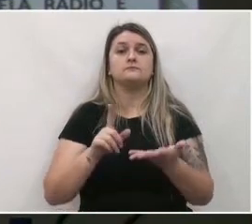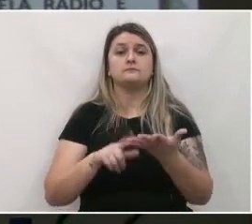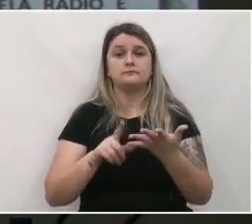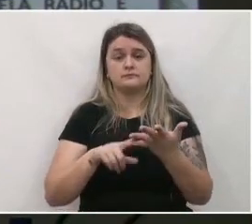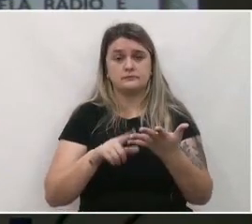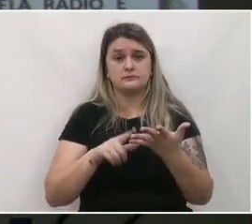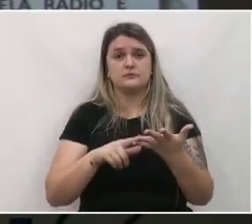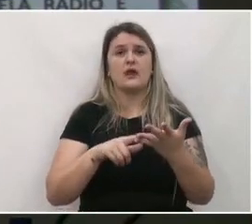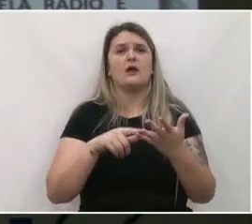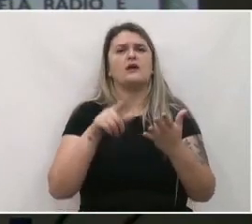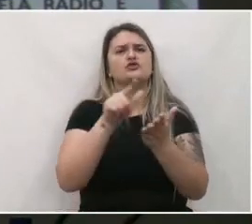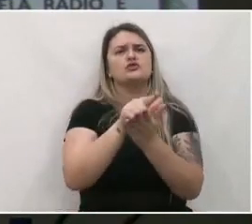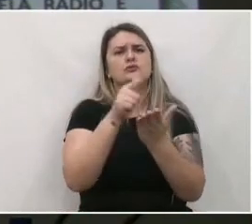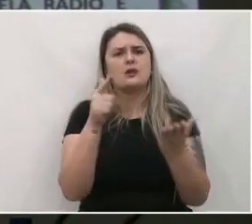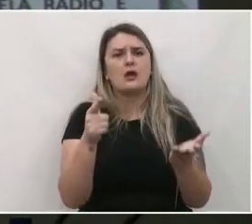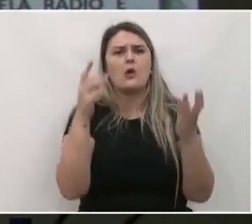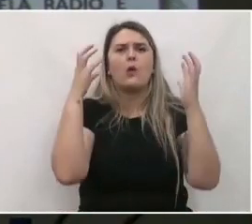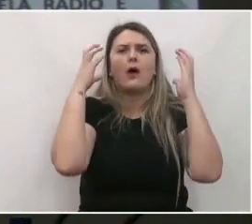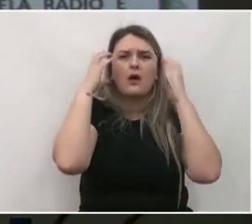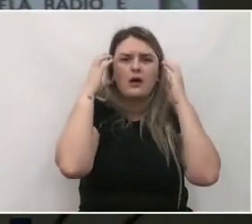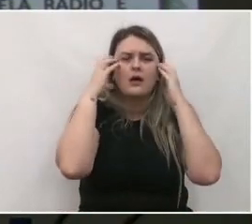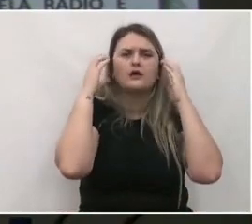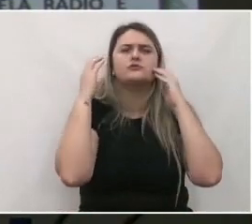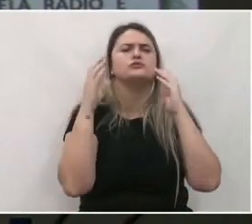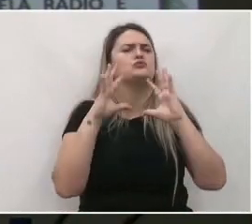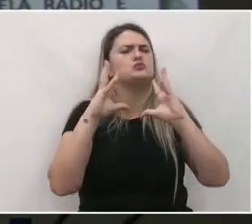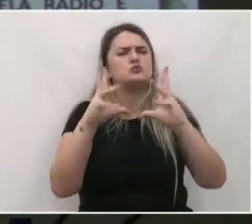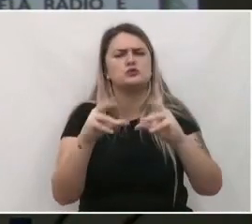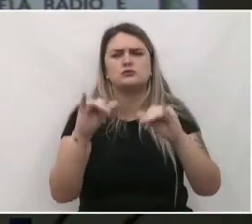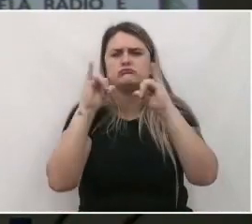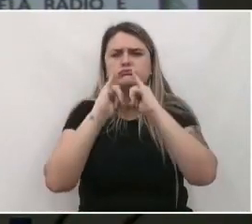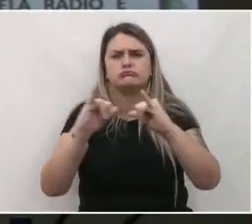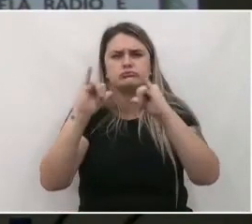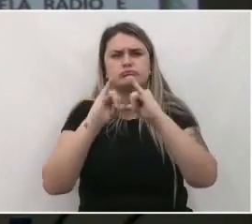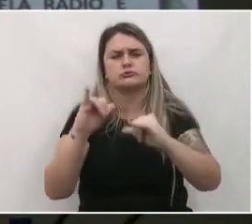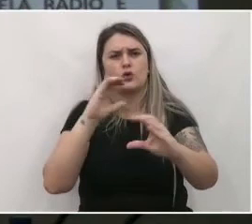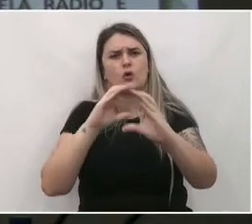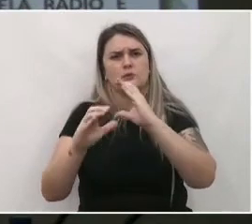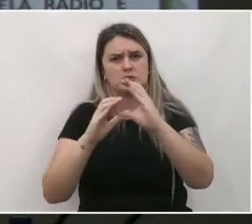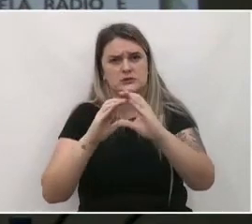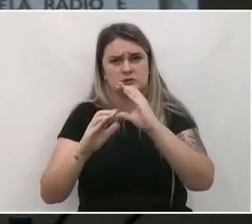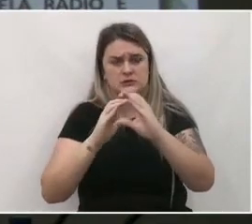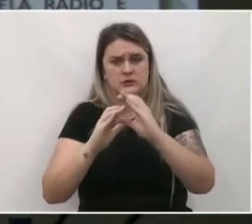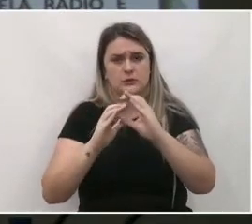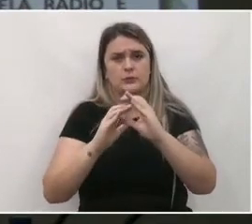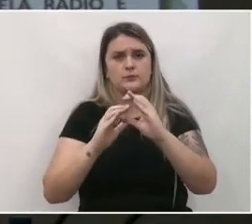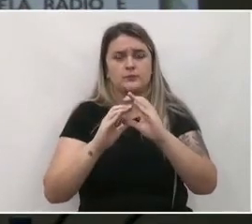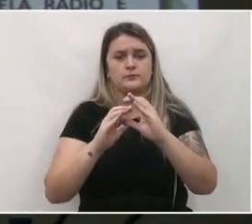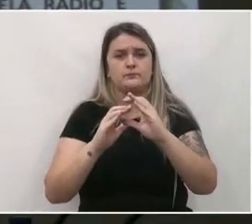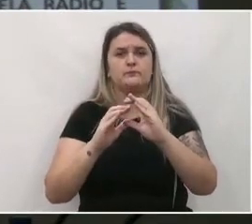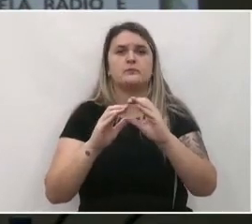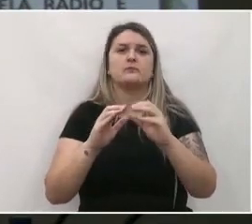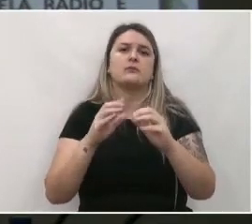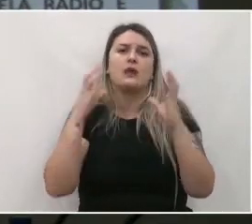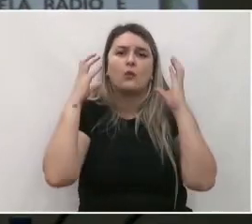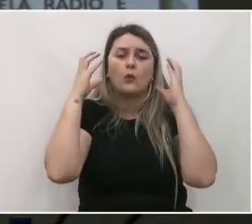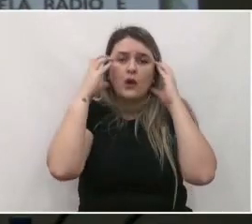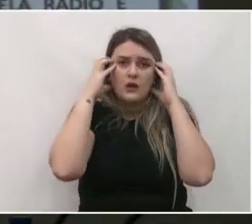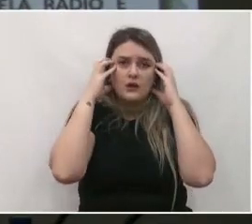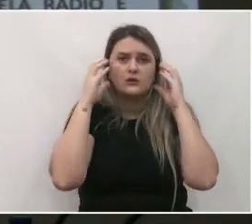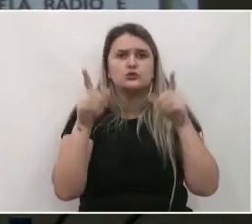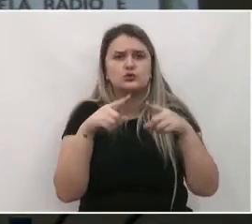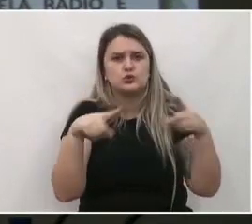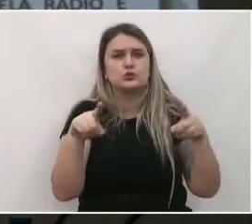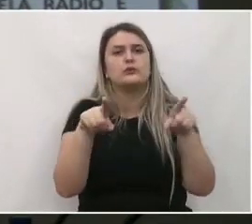para comunicar as audiências públicas, oficinas e reuniões regionalizadas, tanto por rádio quanto